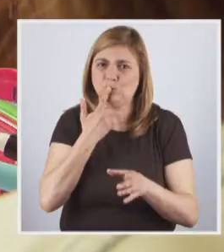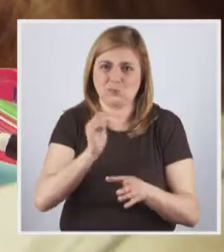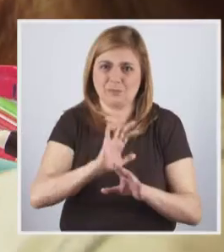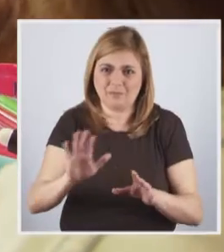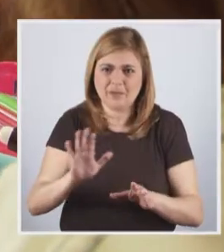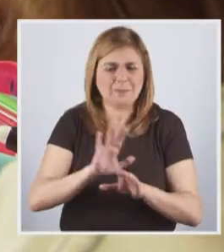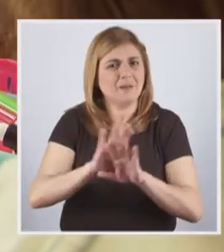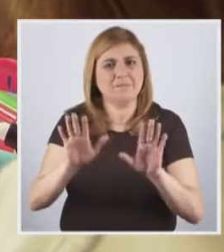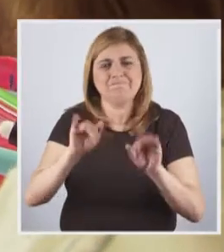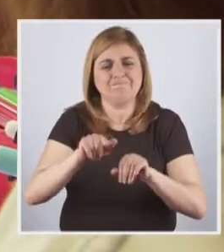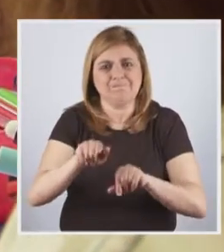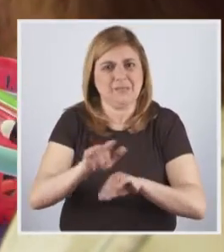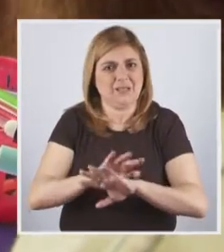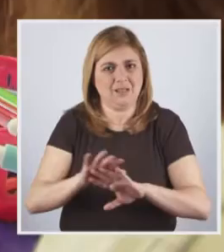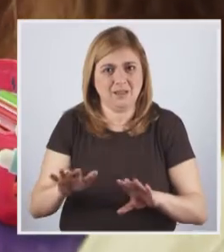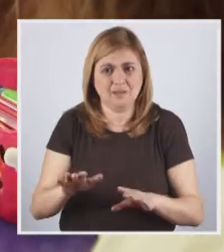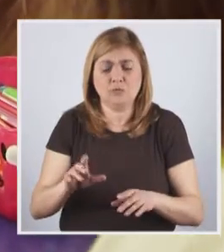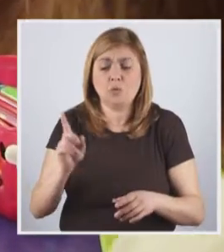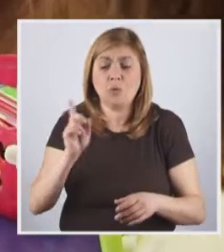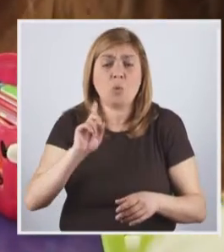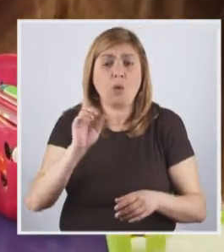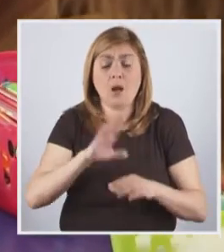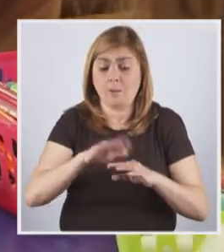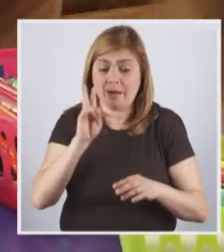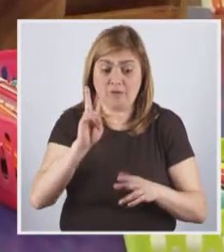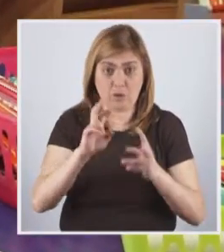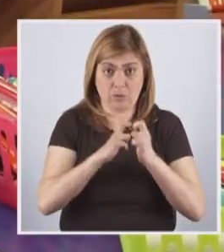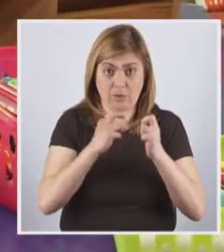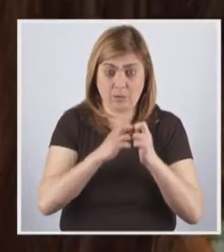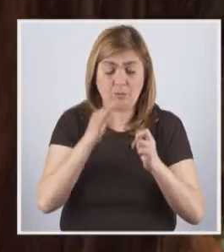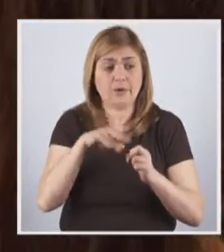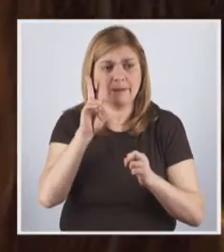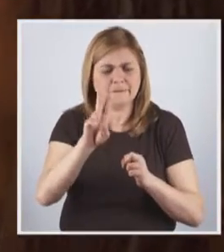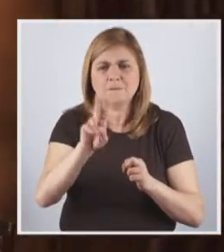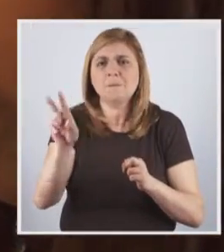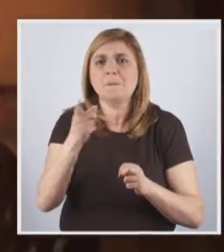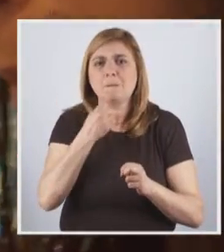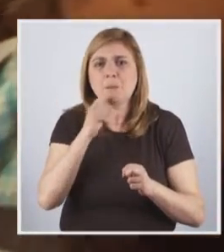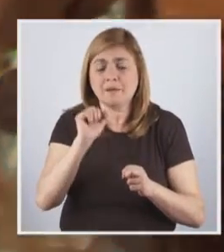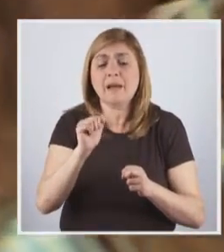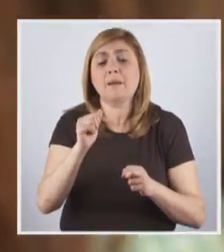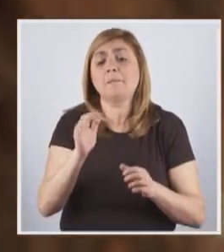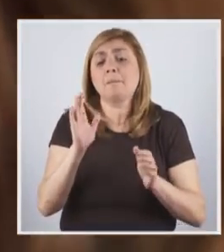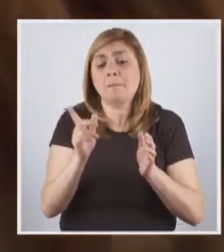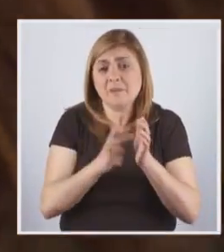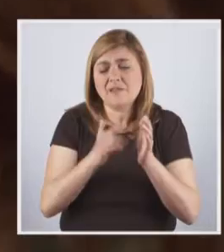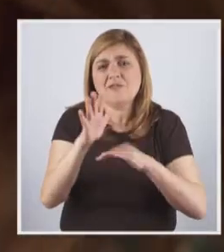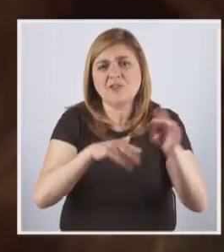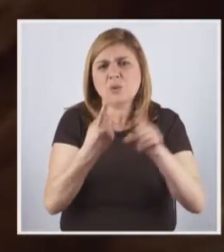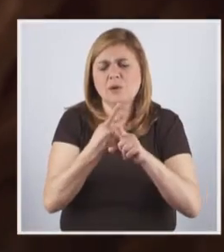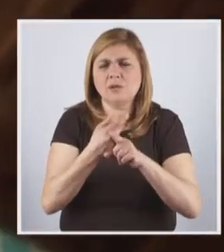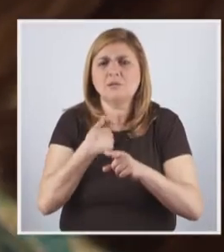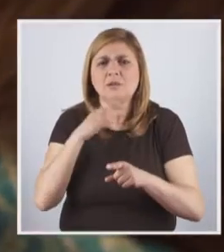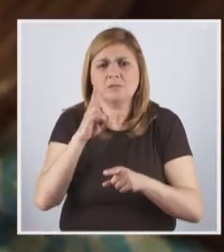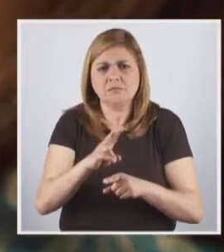tentar abaixo, obviamente, mas não é por ver os problemas e por identificá-los e por saber o que está por fazer que vou